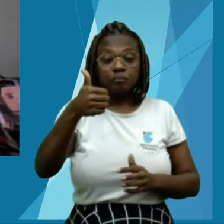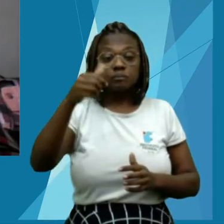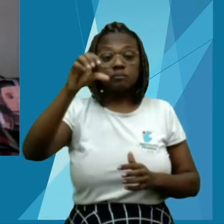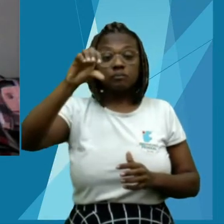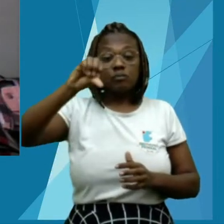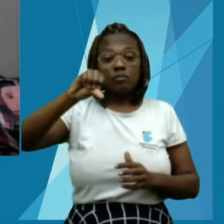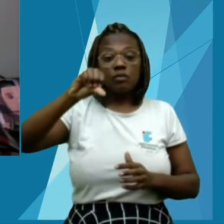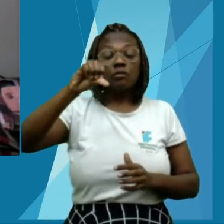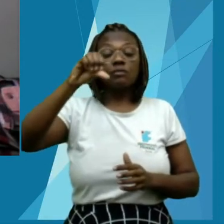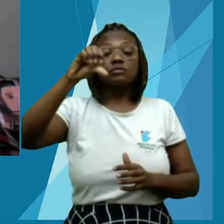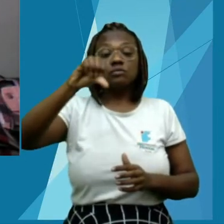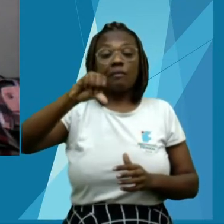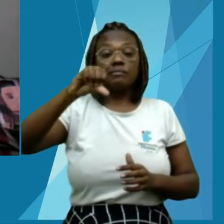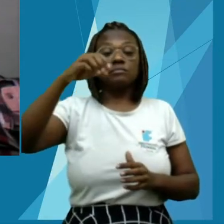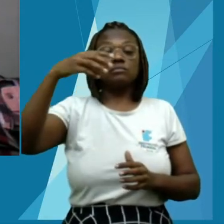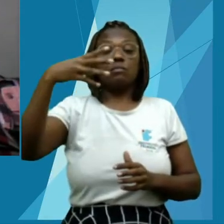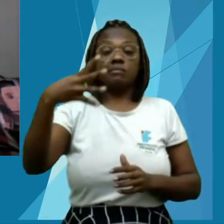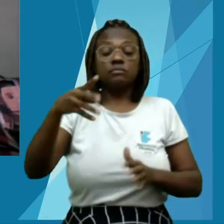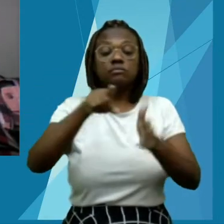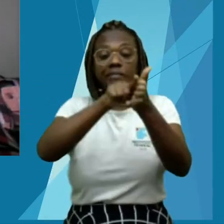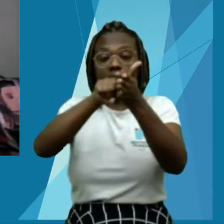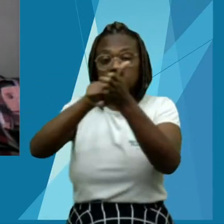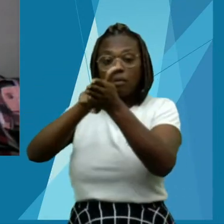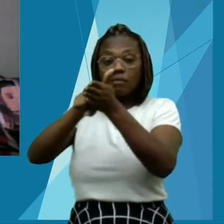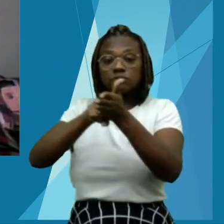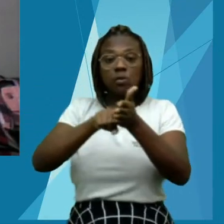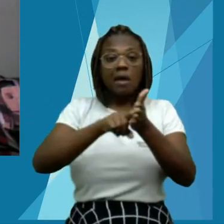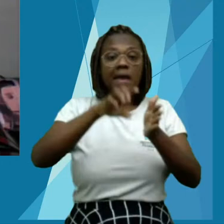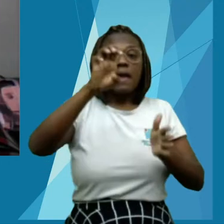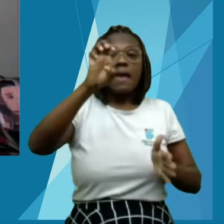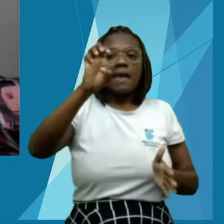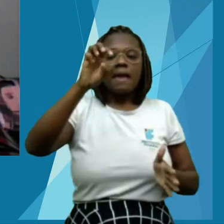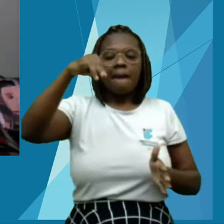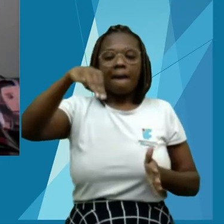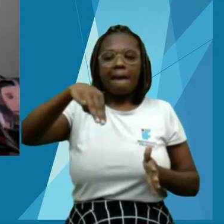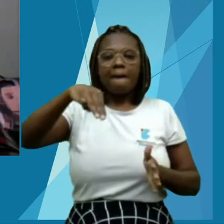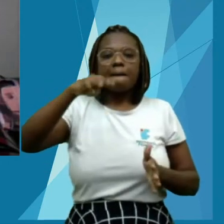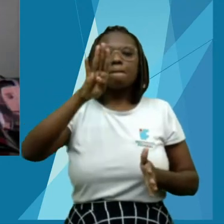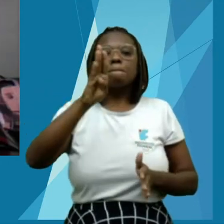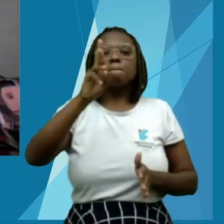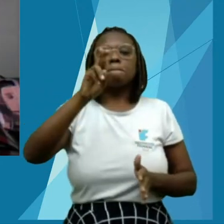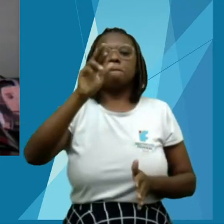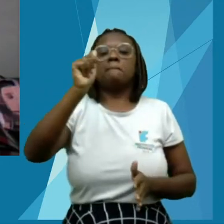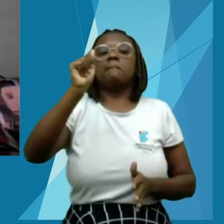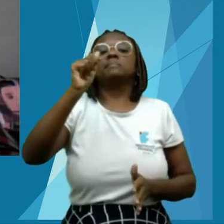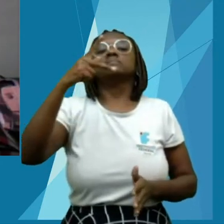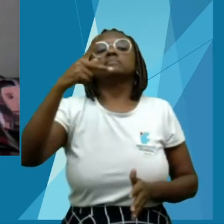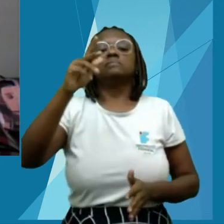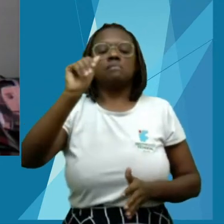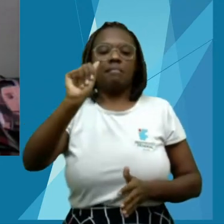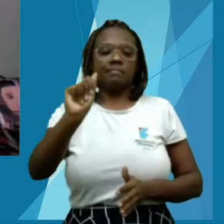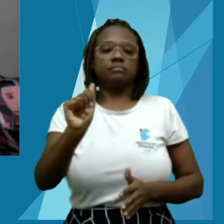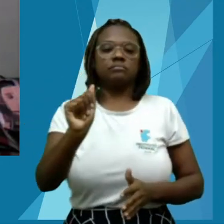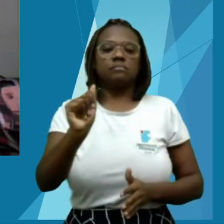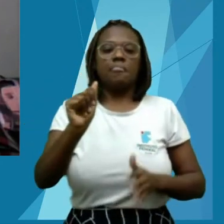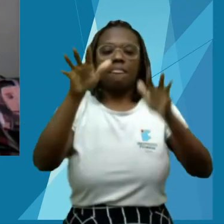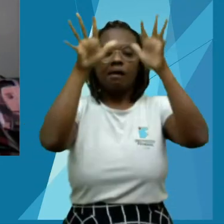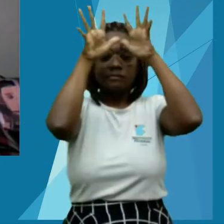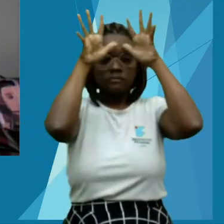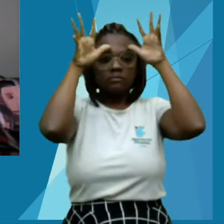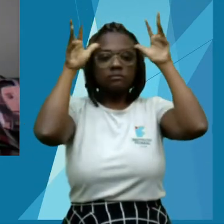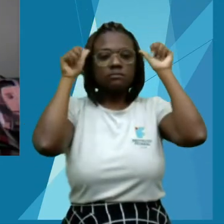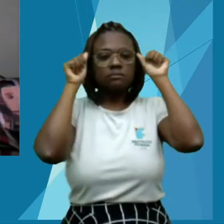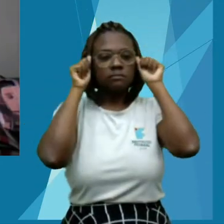Embrapa Acre. Também é professor do Programa de Pós-Graduação em Biodiversidade e Biotecnologia da Amazônia